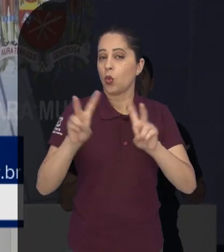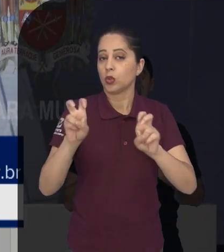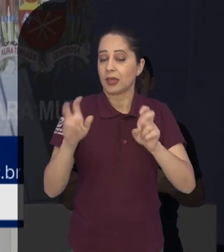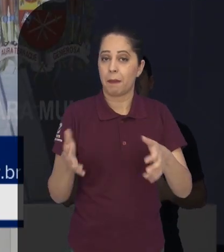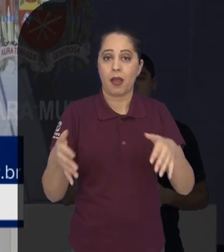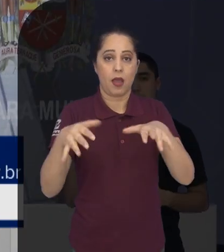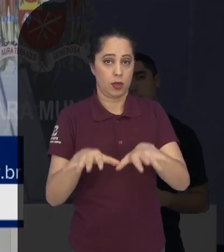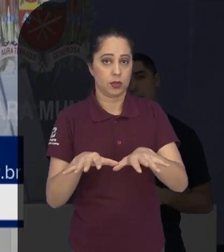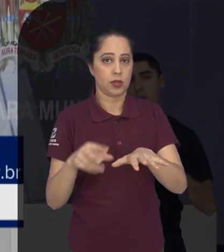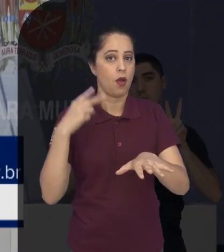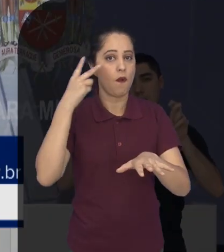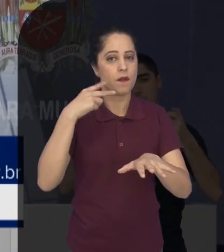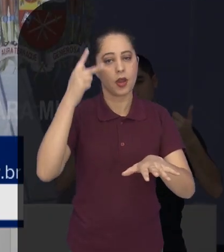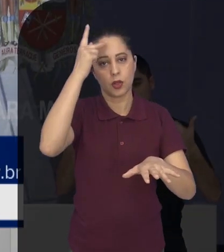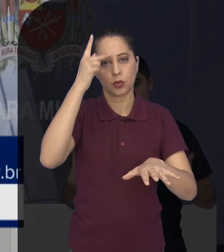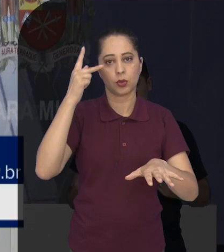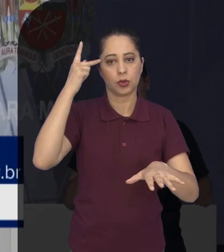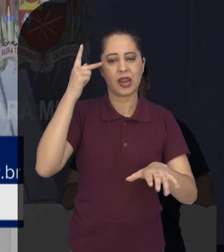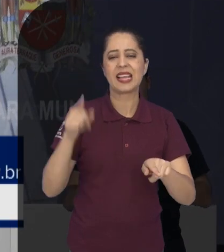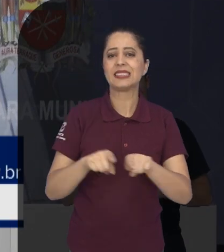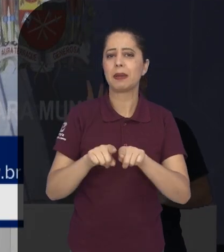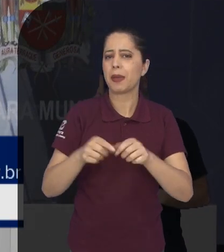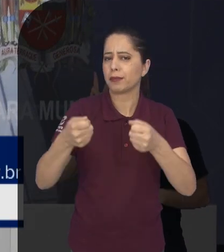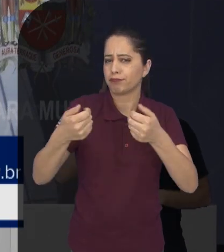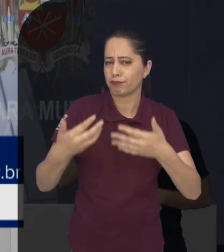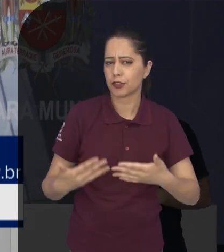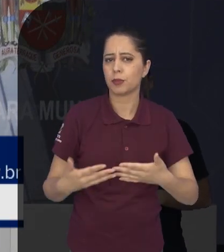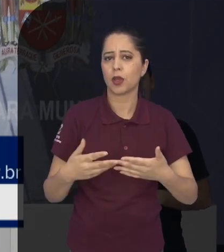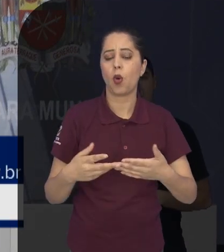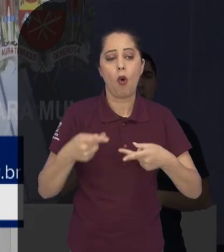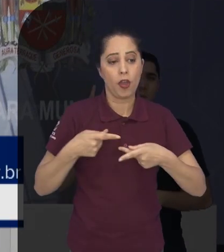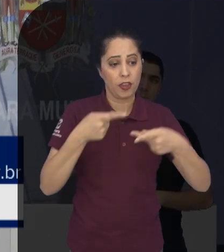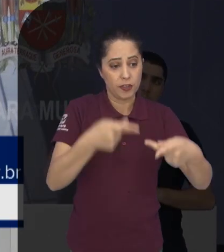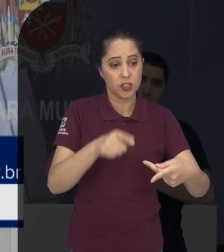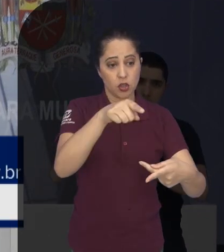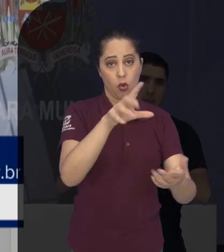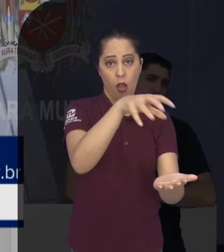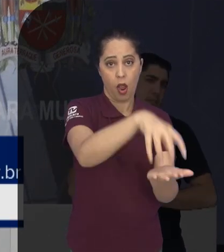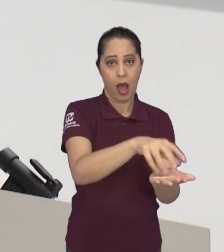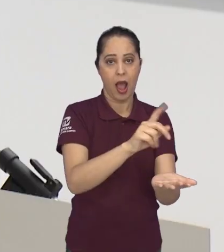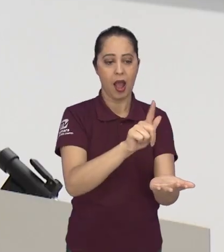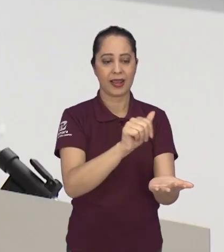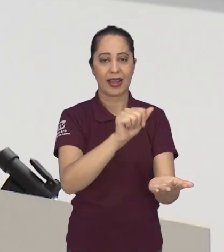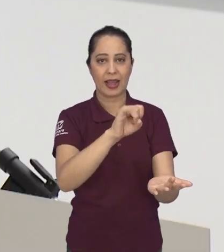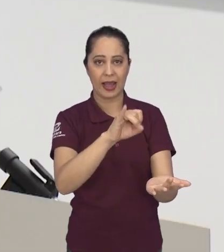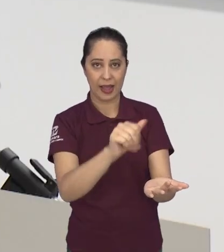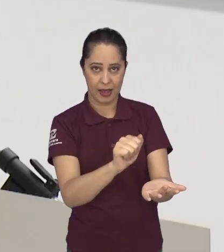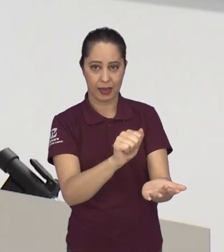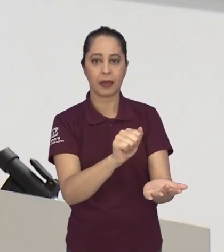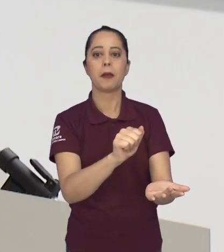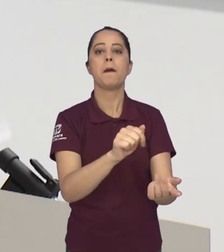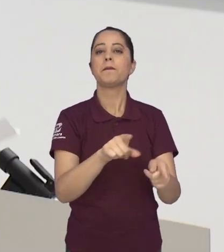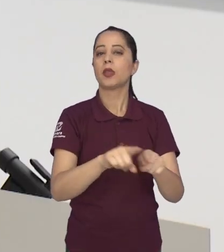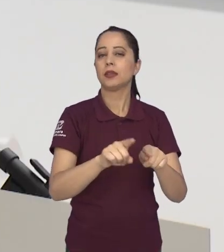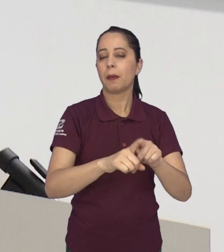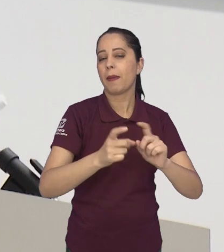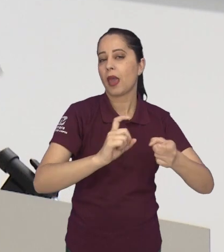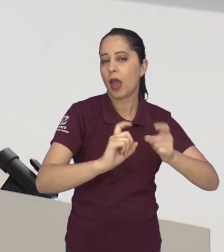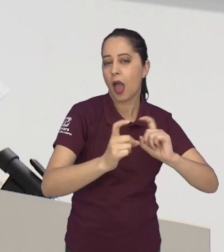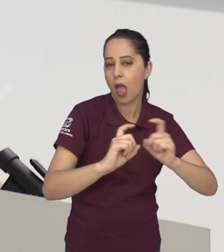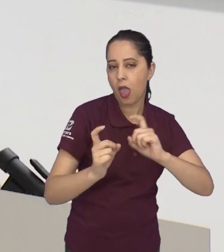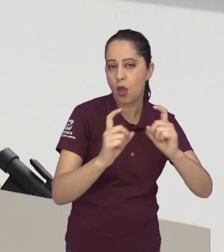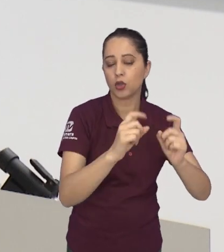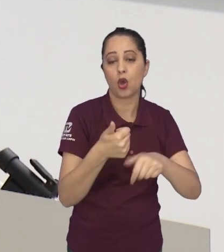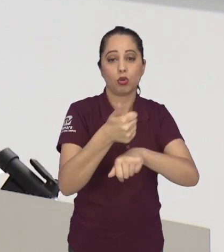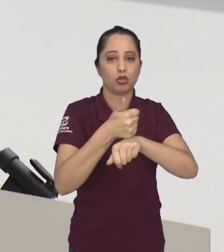o assunto na inclusão, o vereador Fernando Petite também informou sobre a visita à nova sede do Gaia e sobre uma reunião com uma especialista